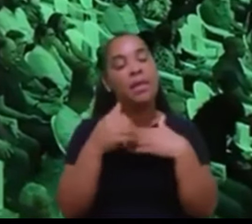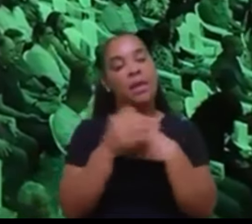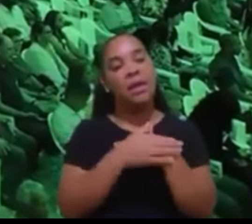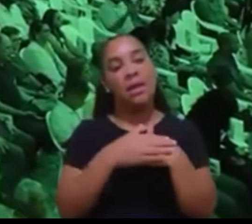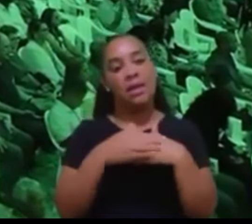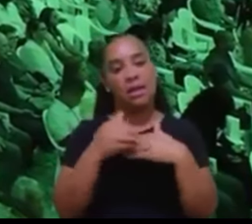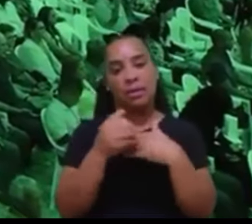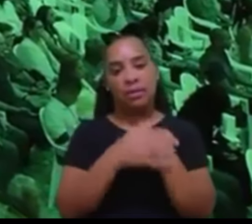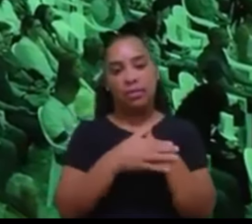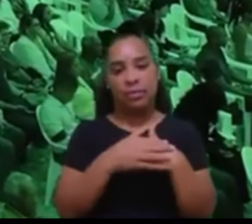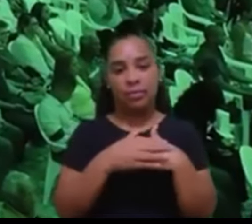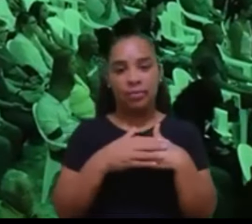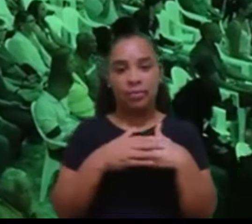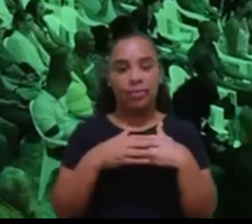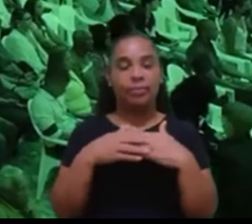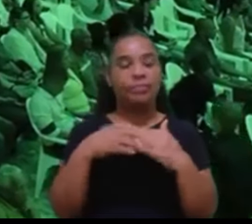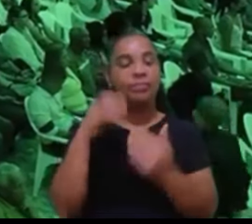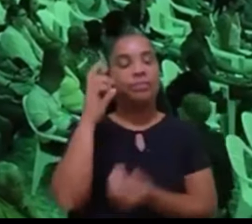Ó, Senhor,